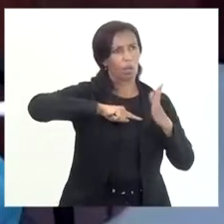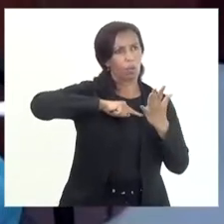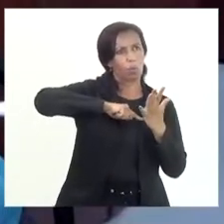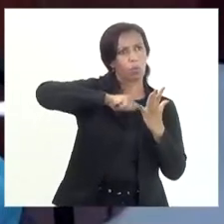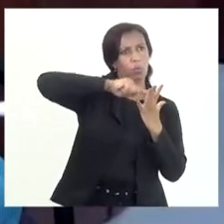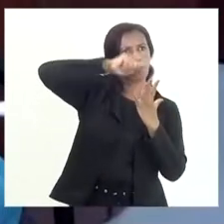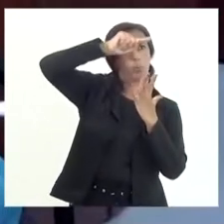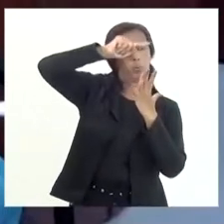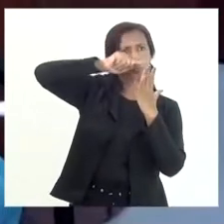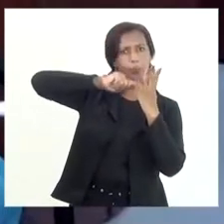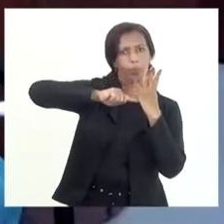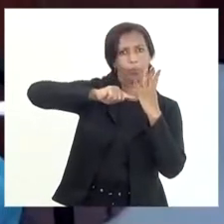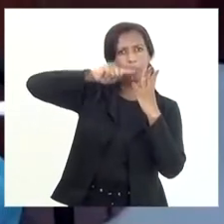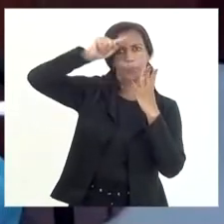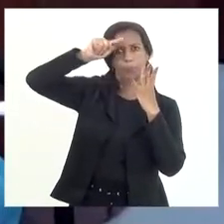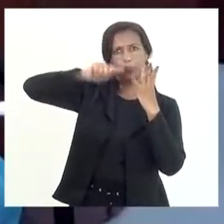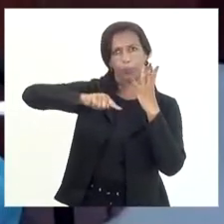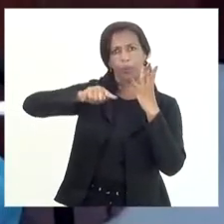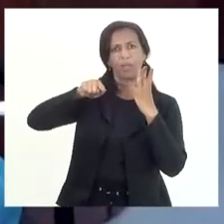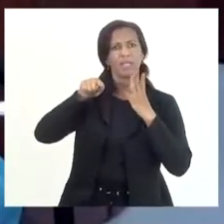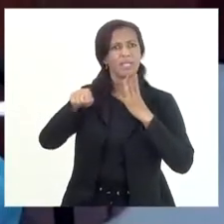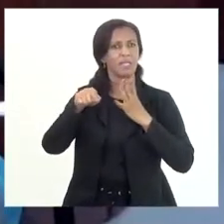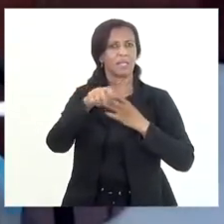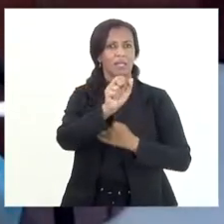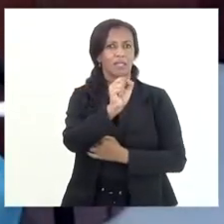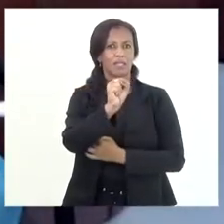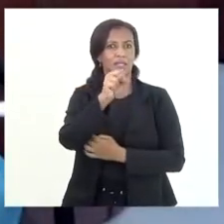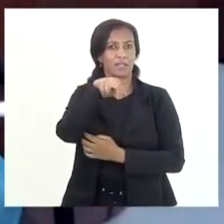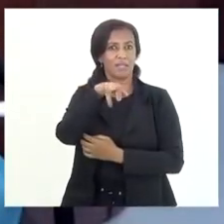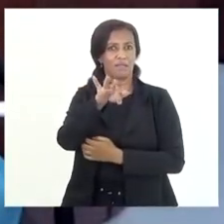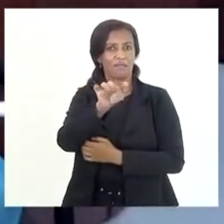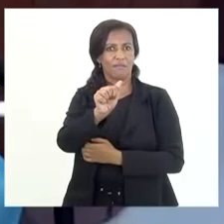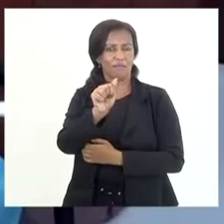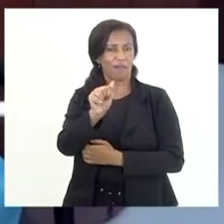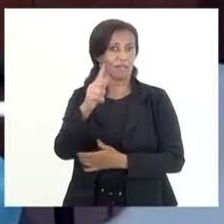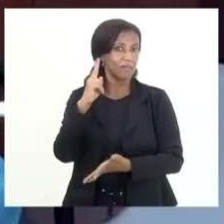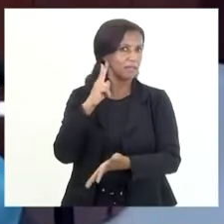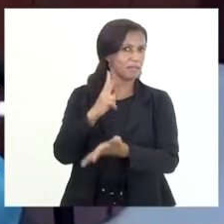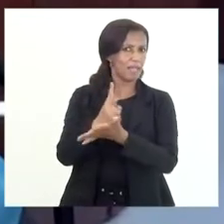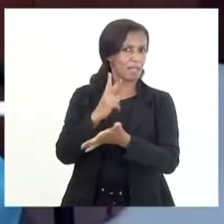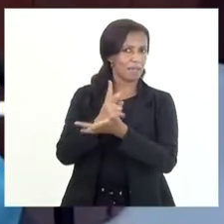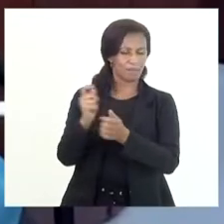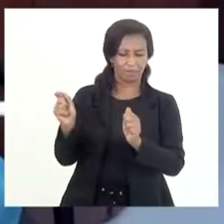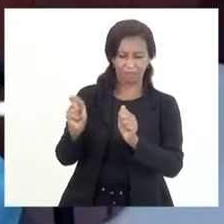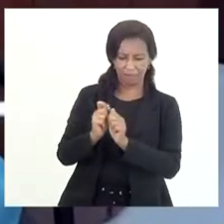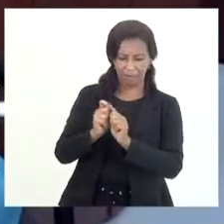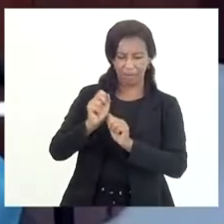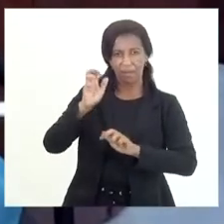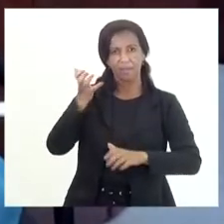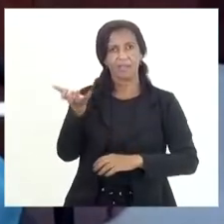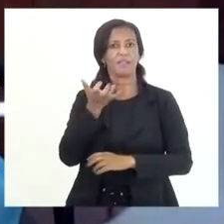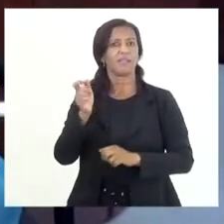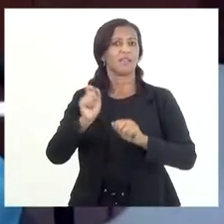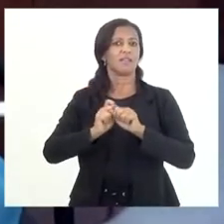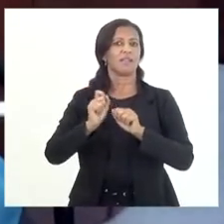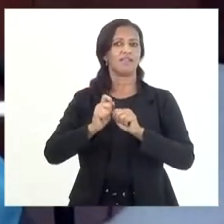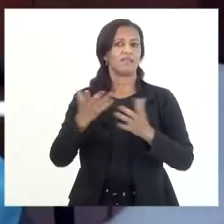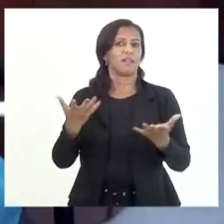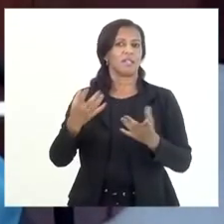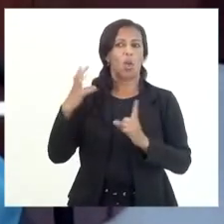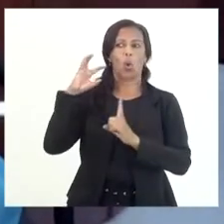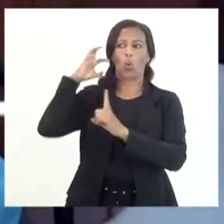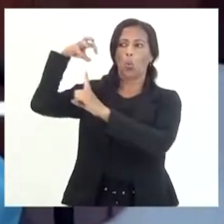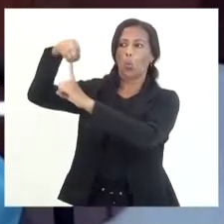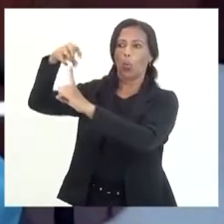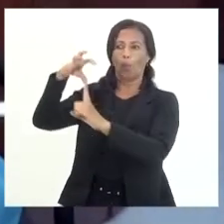e nasce faz e nisso sem, pelo amor de Deus, colocar qualquer tipo de querer fazer distribuição de culpas, não é essa